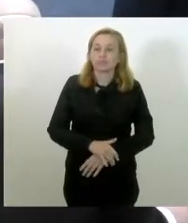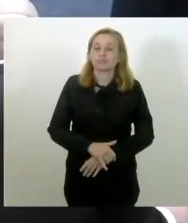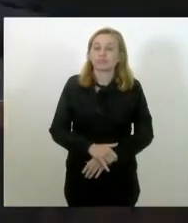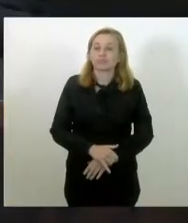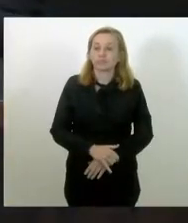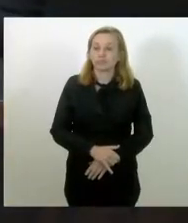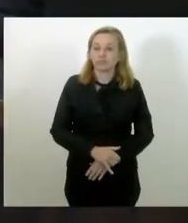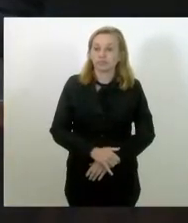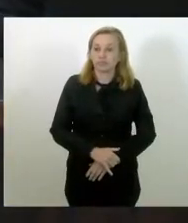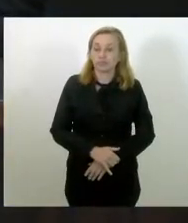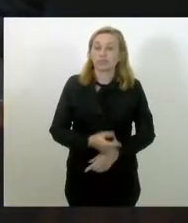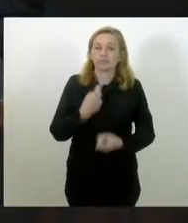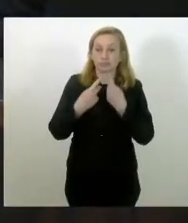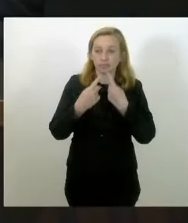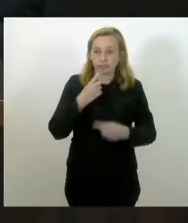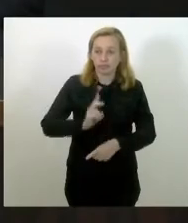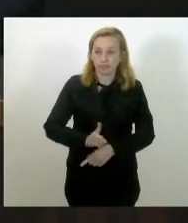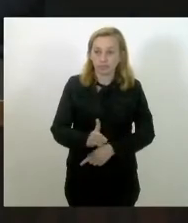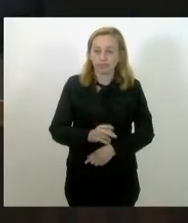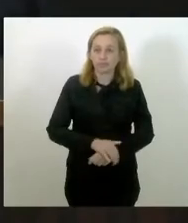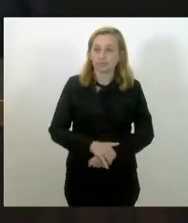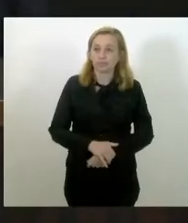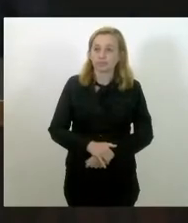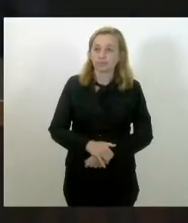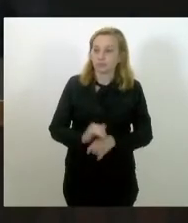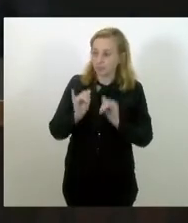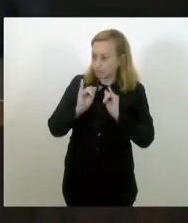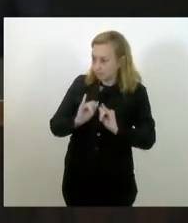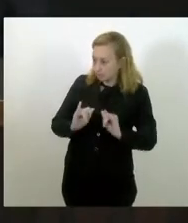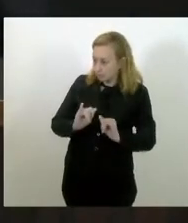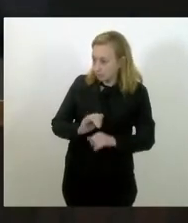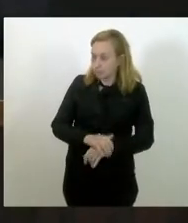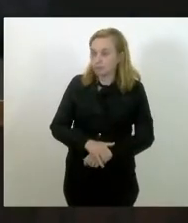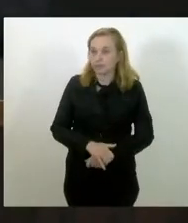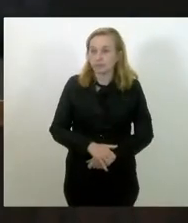Continua em discussão. Para declaração? Obrigado.